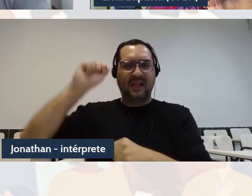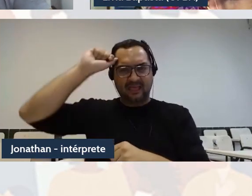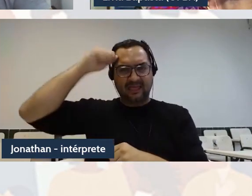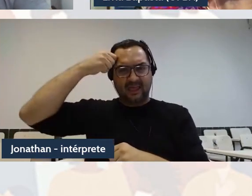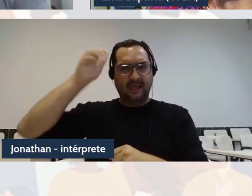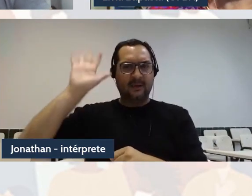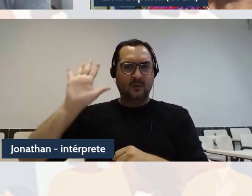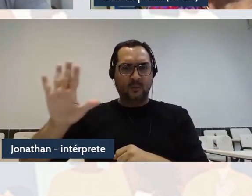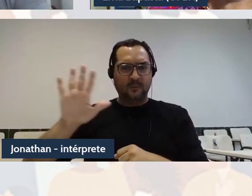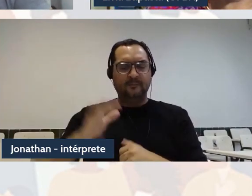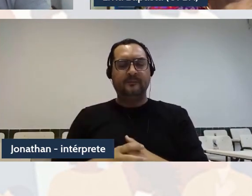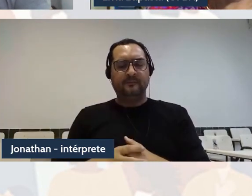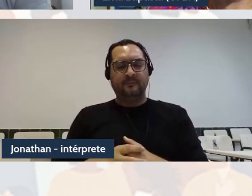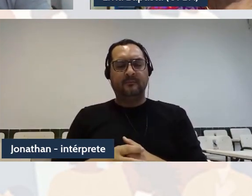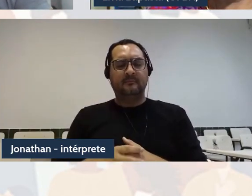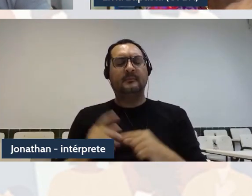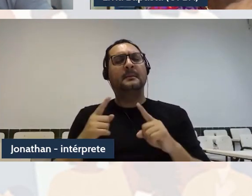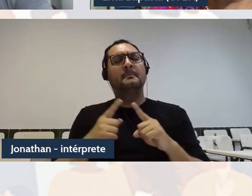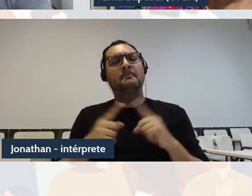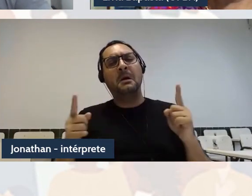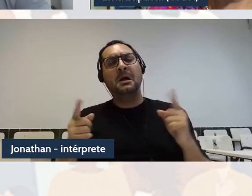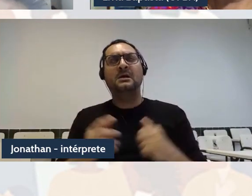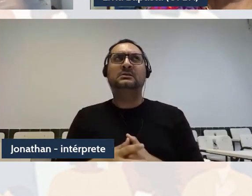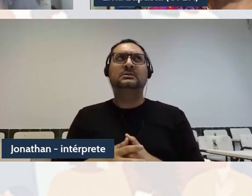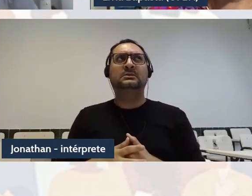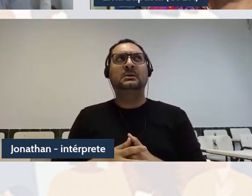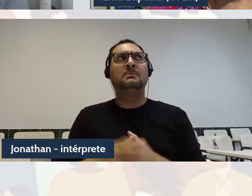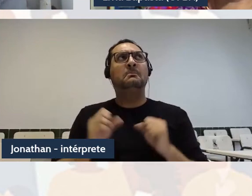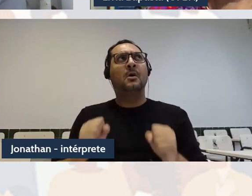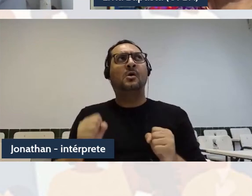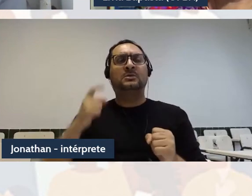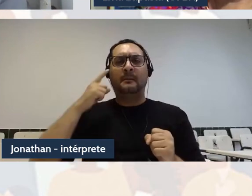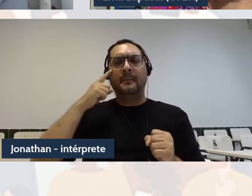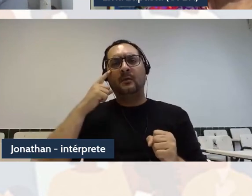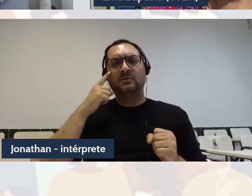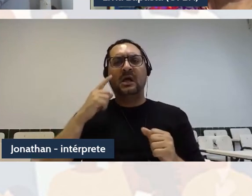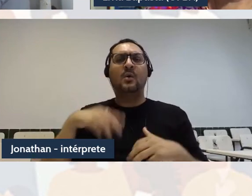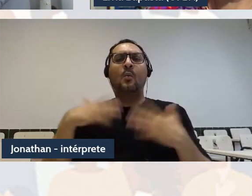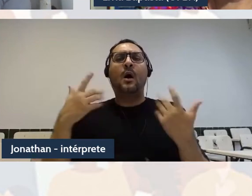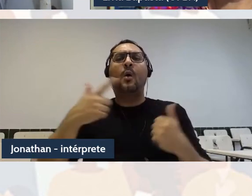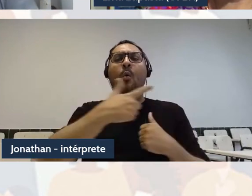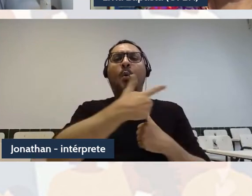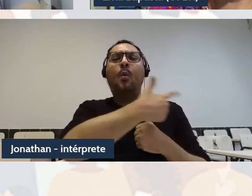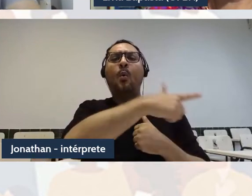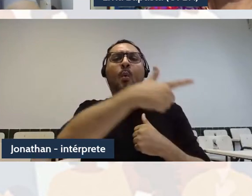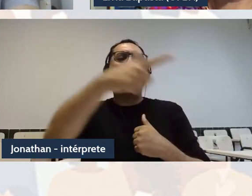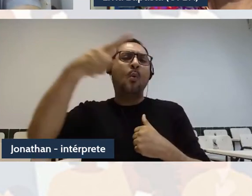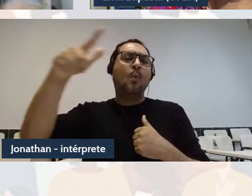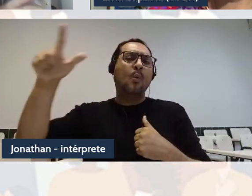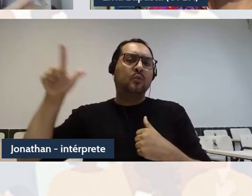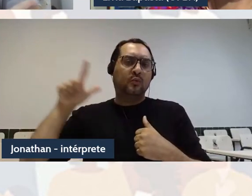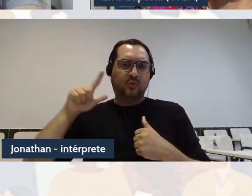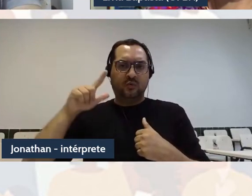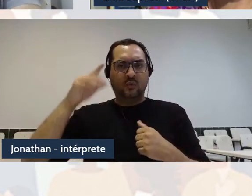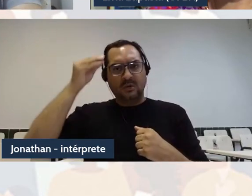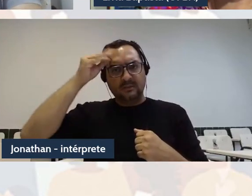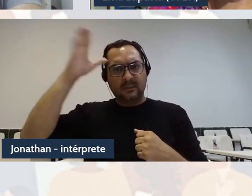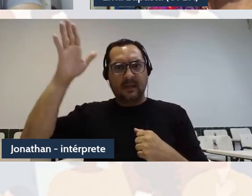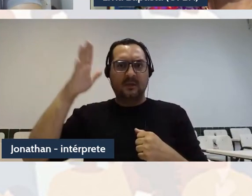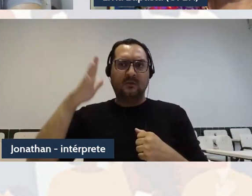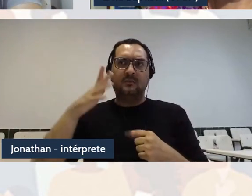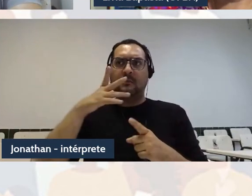mas talvez a gente pudesse perguntar que outros conhecimentos, né, talvez associados aí com conhecimentos